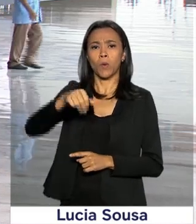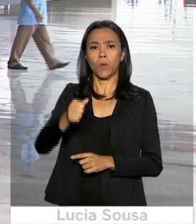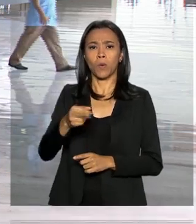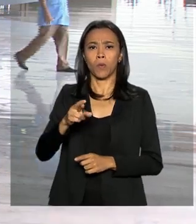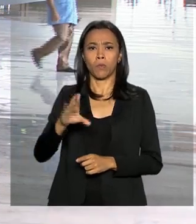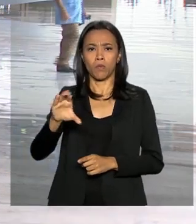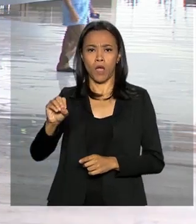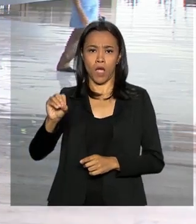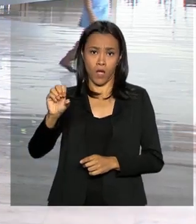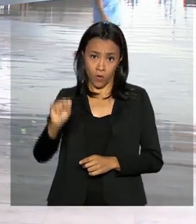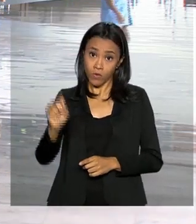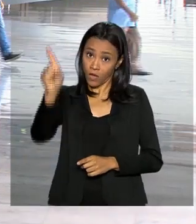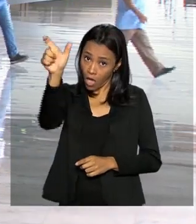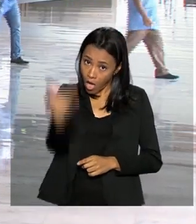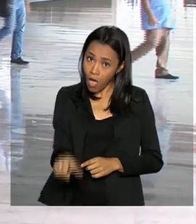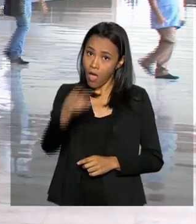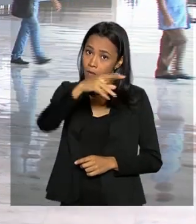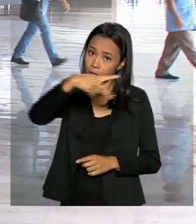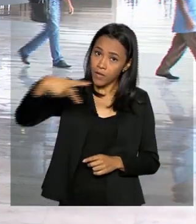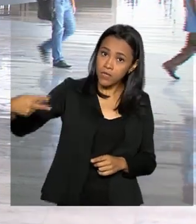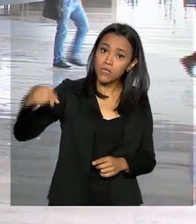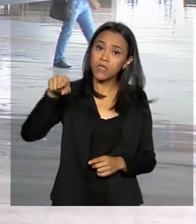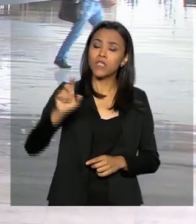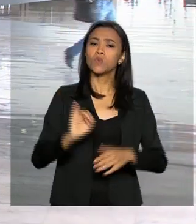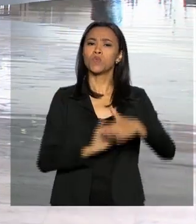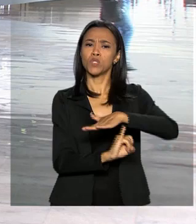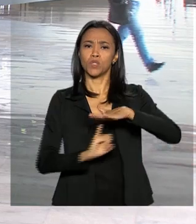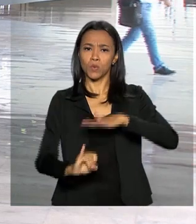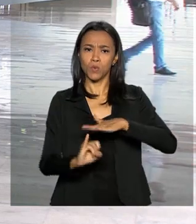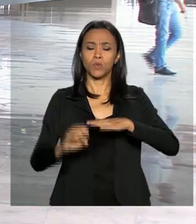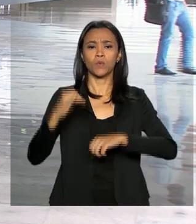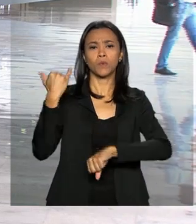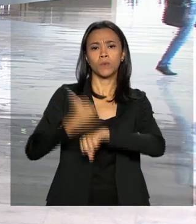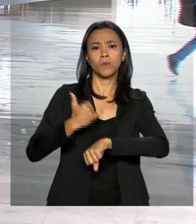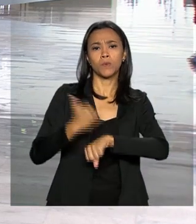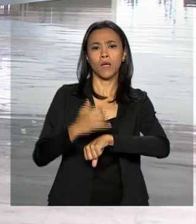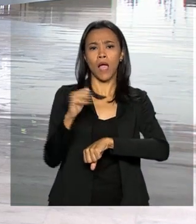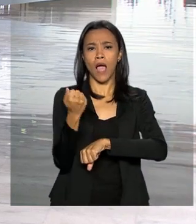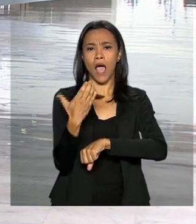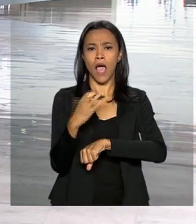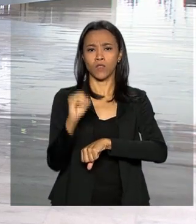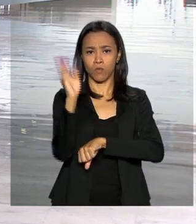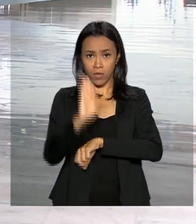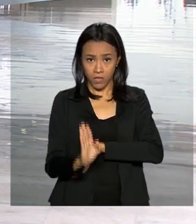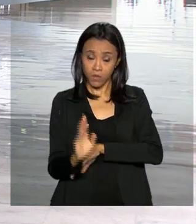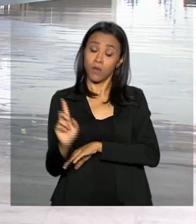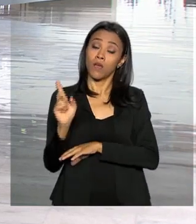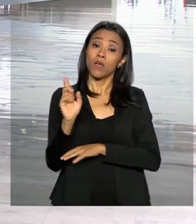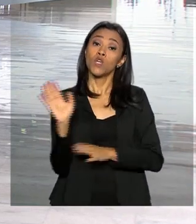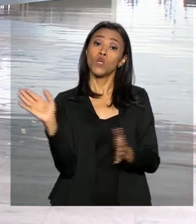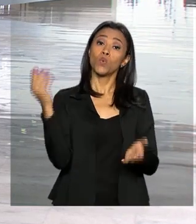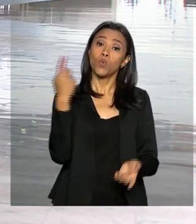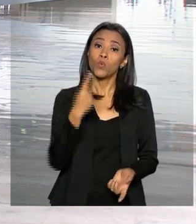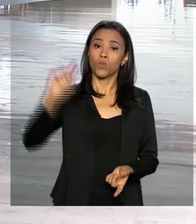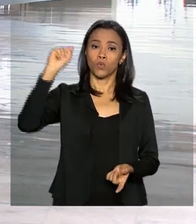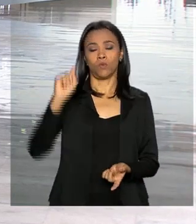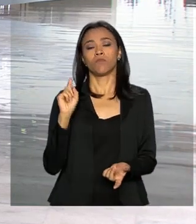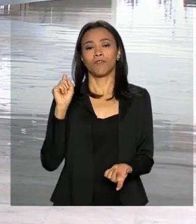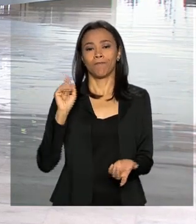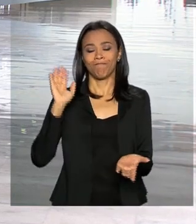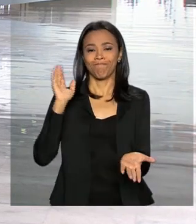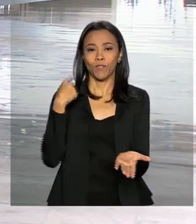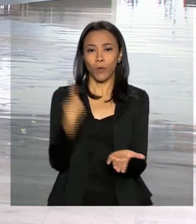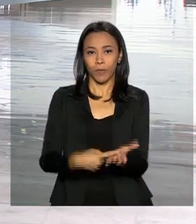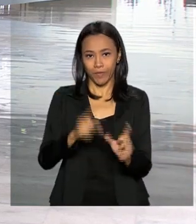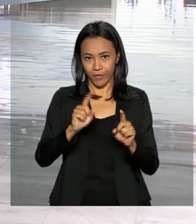presidente executivo do Instituto Aço Brasil. O último compromisso previsto na agenda do presidente Jair Bolsonaro nesta